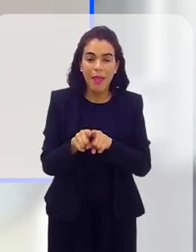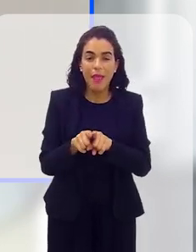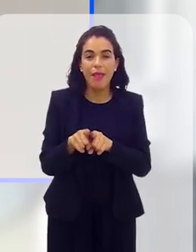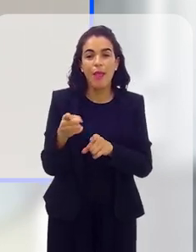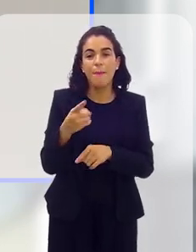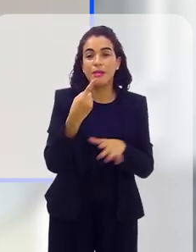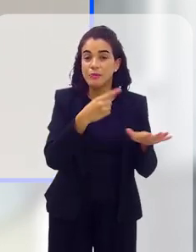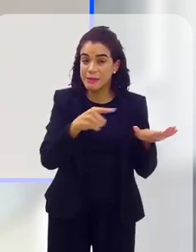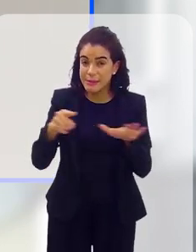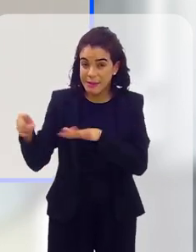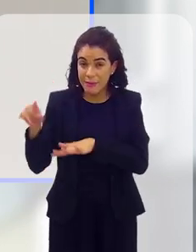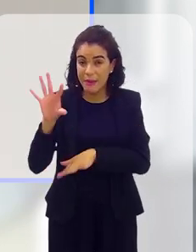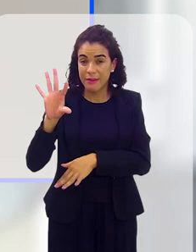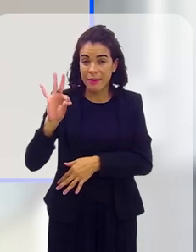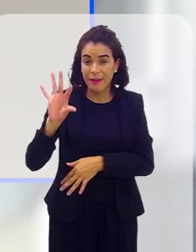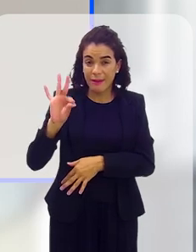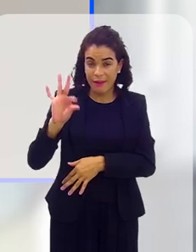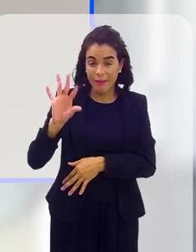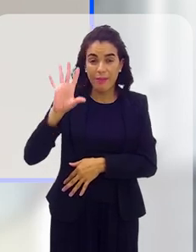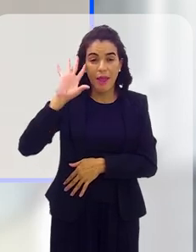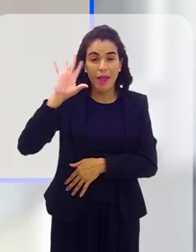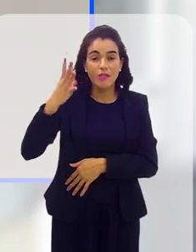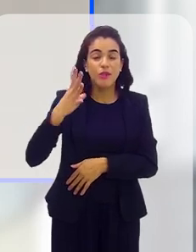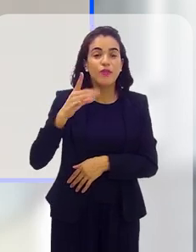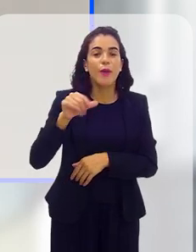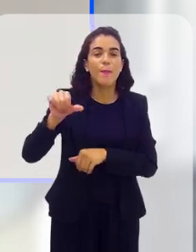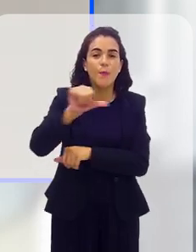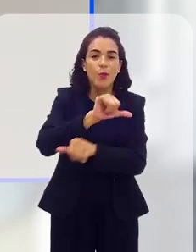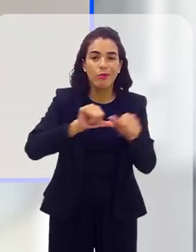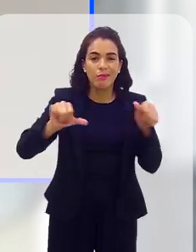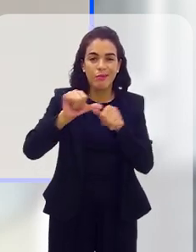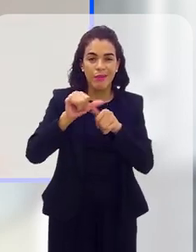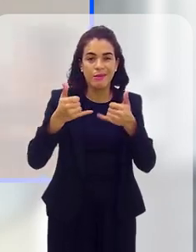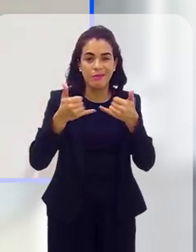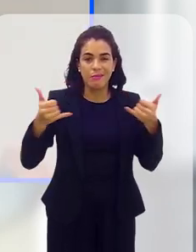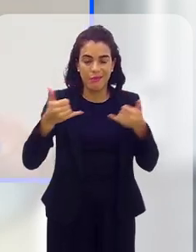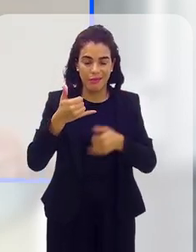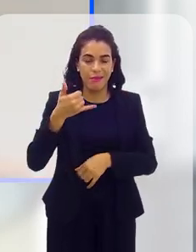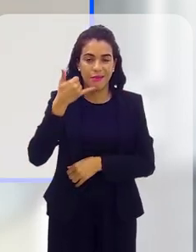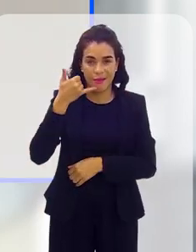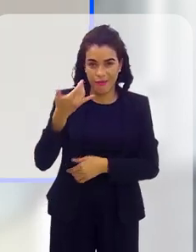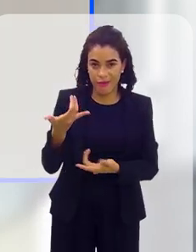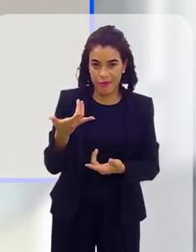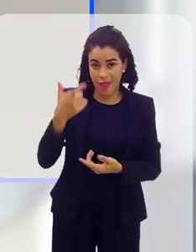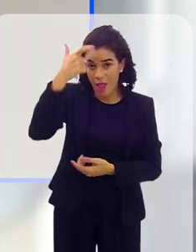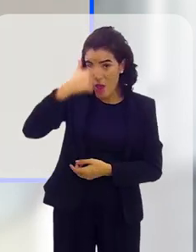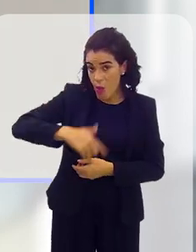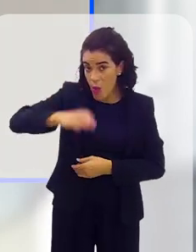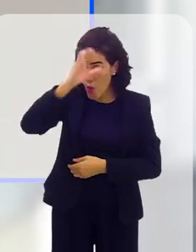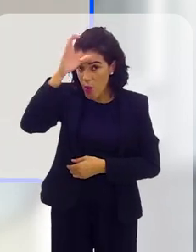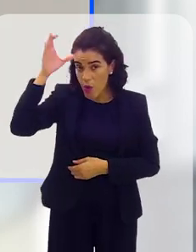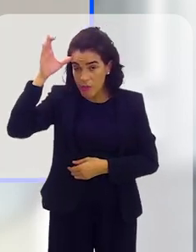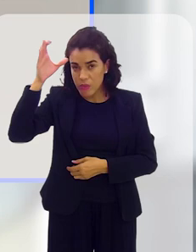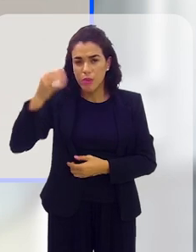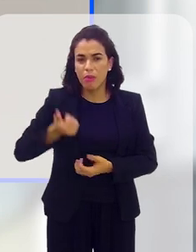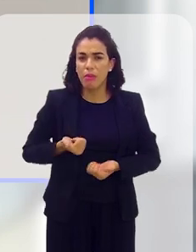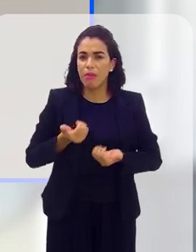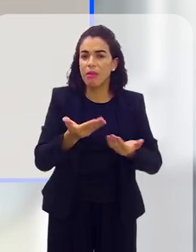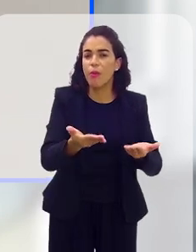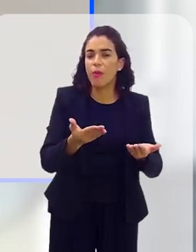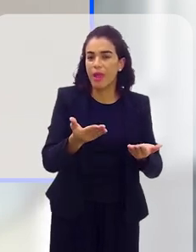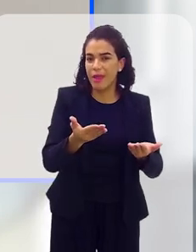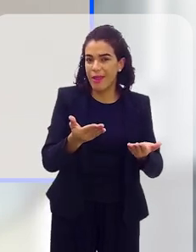quando eu tenho que passar uma semana na Claro para resolver a migração de uma linha telefônica, eu estou, como consumidora,